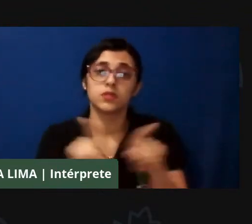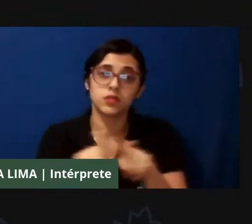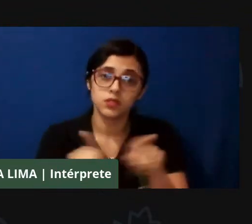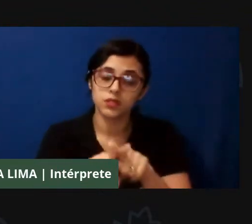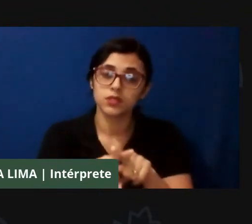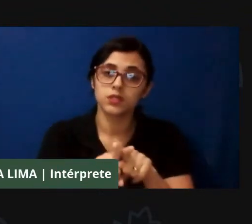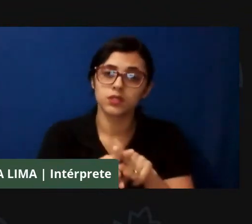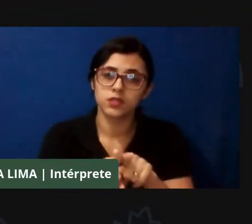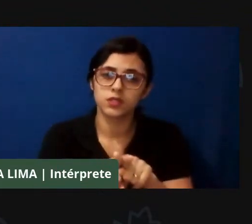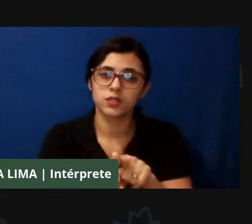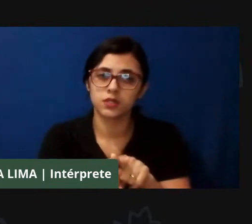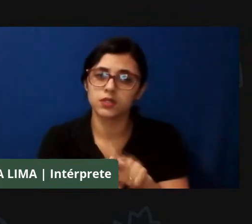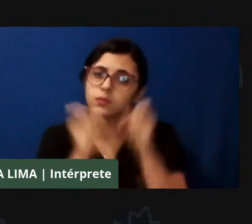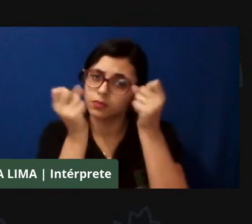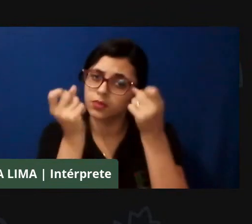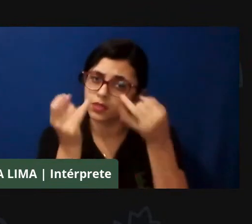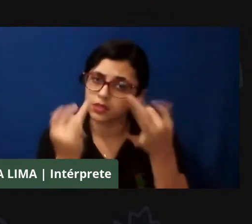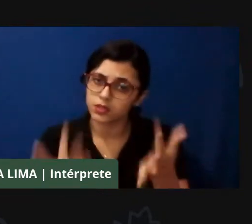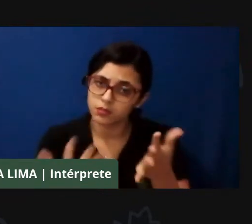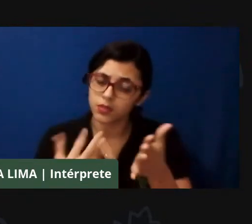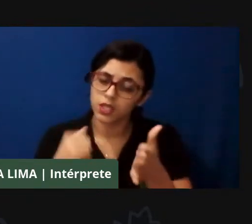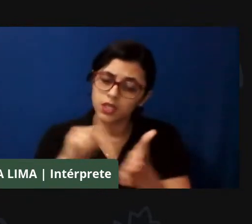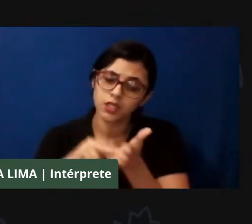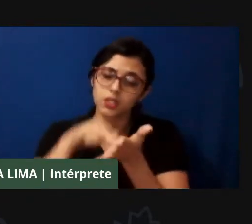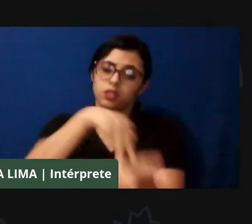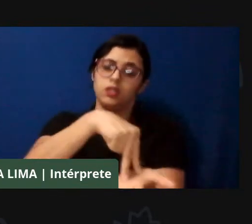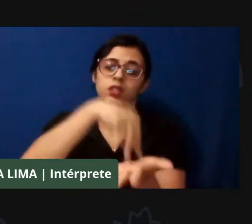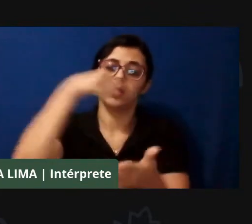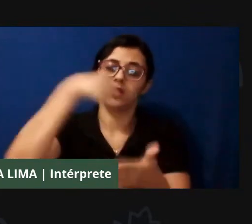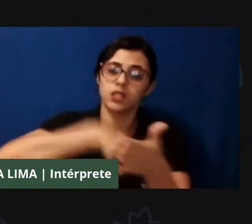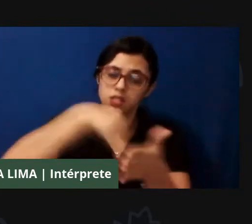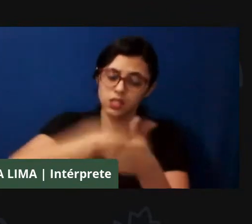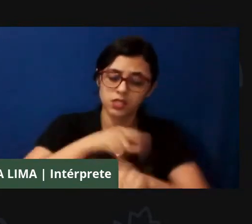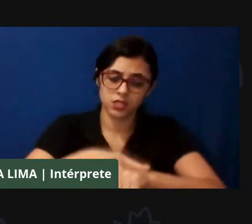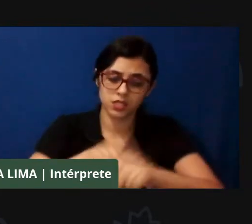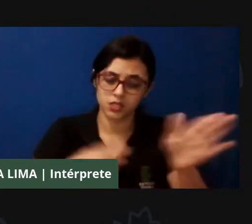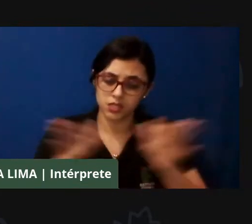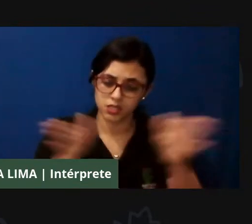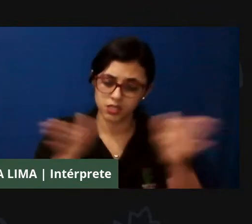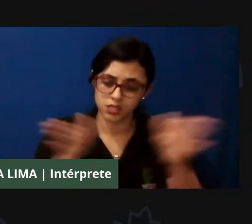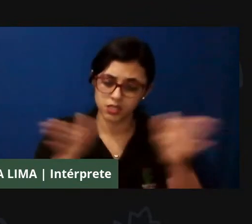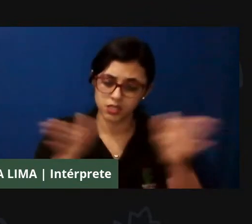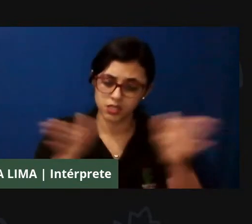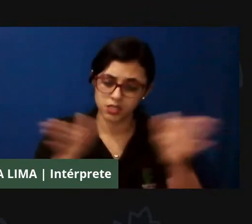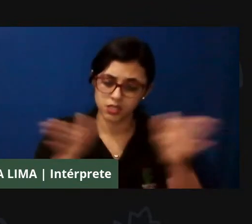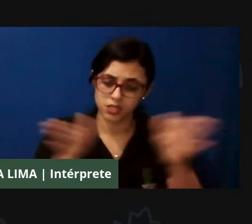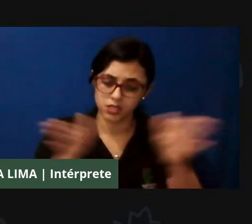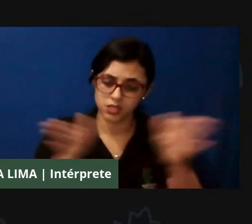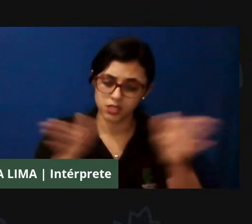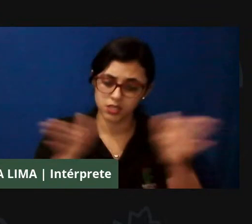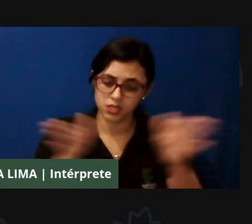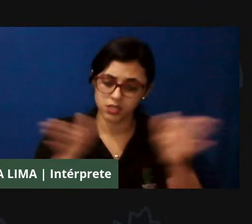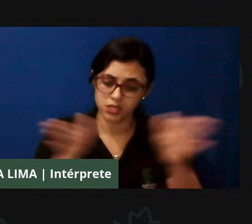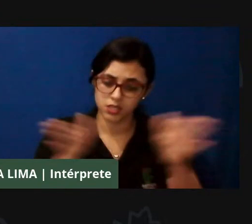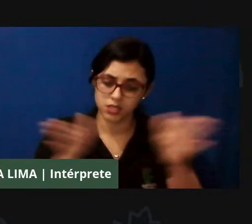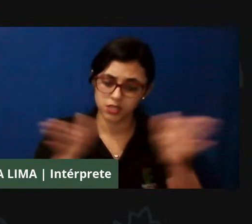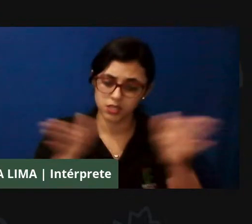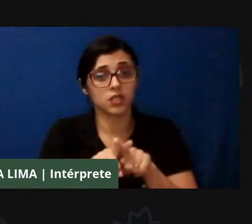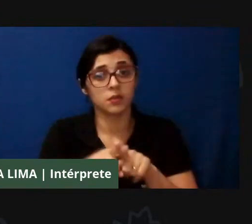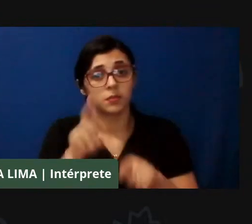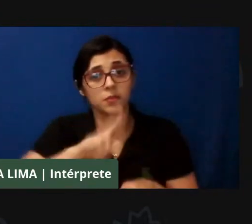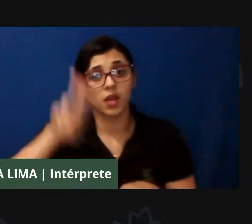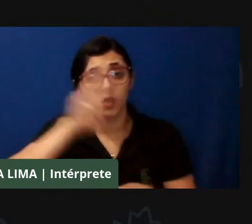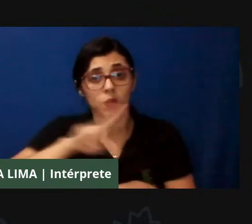resistências que a gente vem fazendo nesse momento, inclusive utilizando esse espaço de debate como espaço de